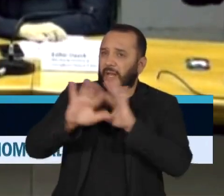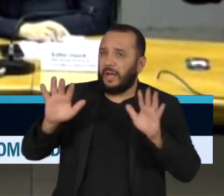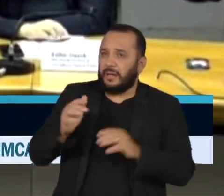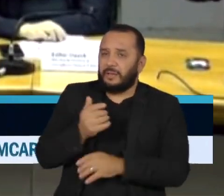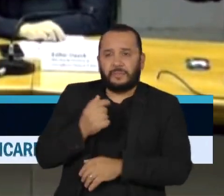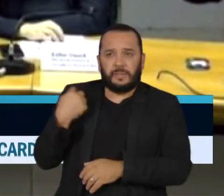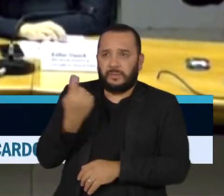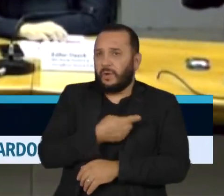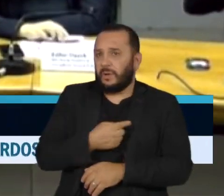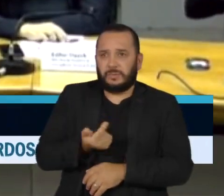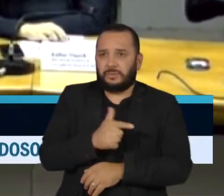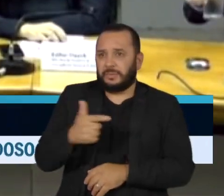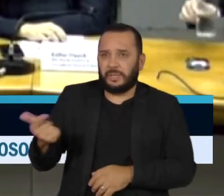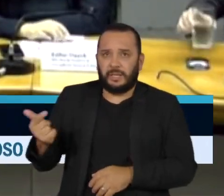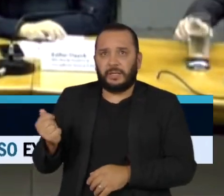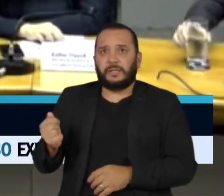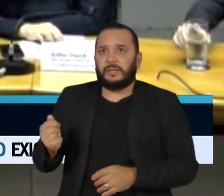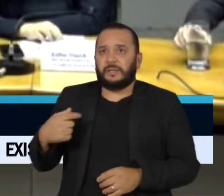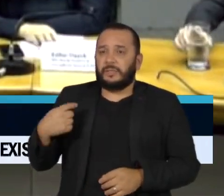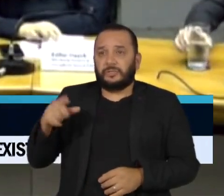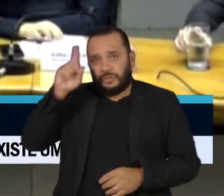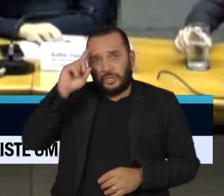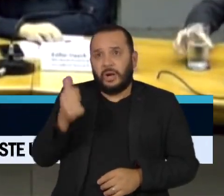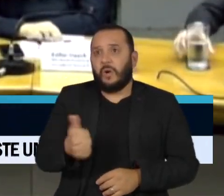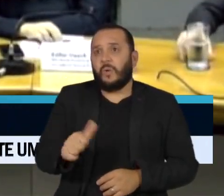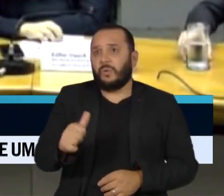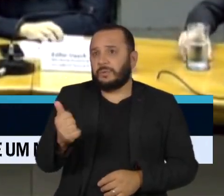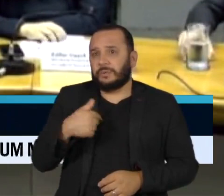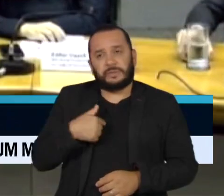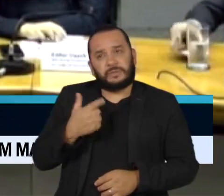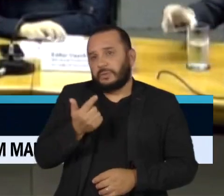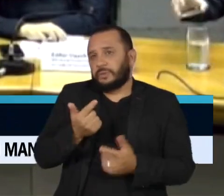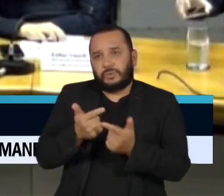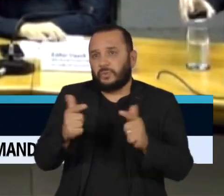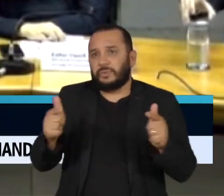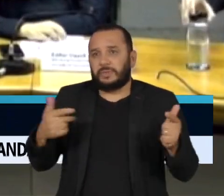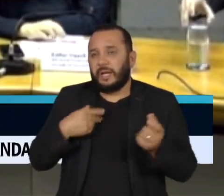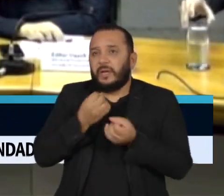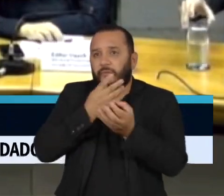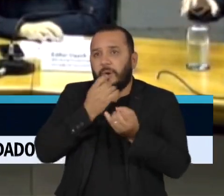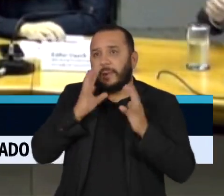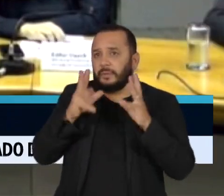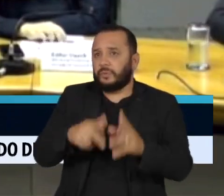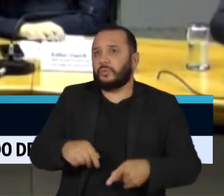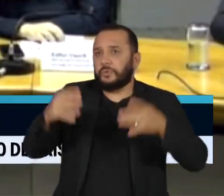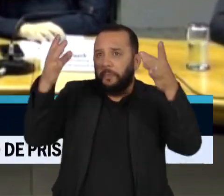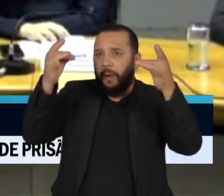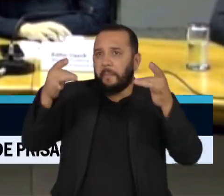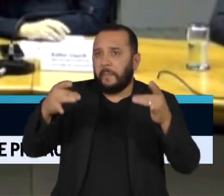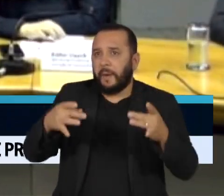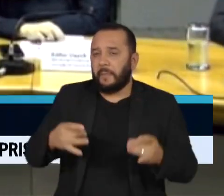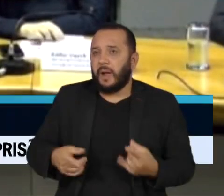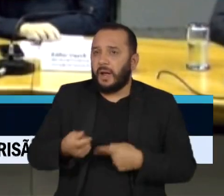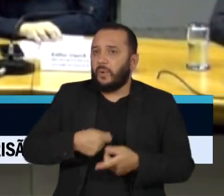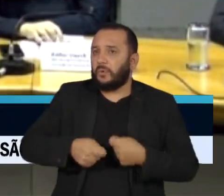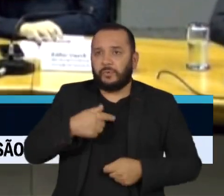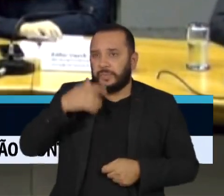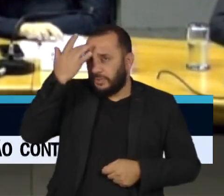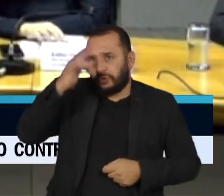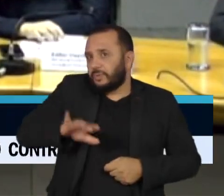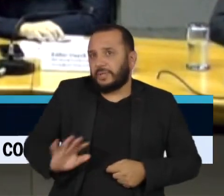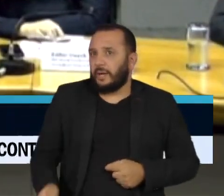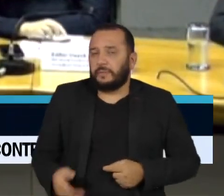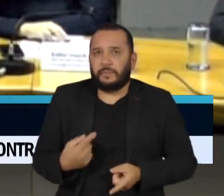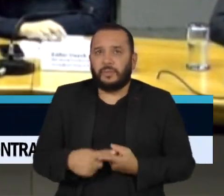temos todos os elementos ainda. Estamos no dia 11 e não temos ainda todos os elementos para saber se nós estamos pisando em solo firme